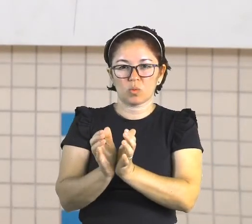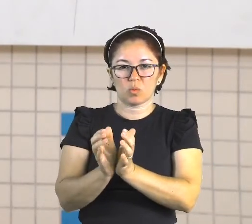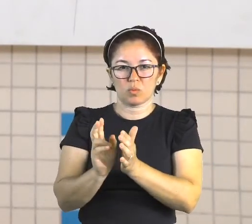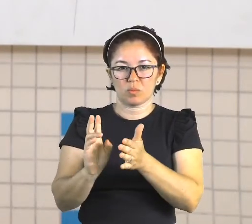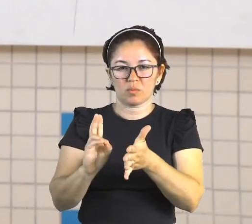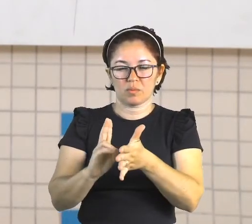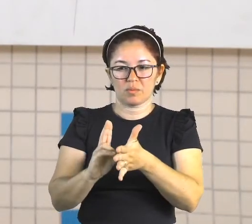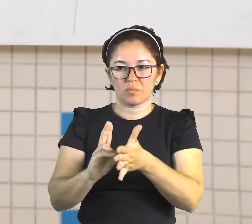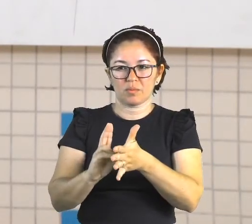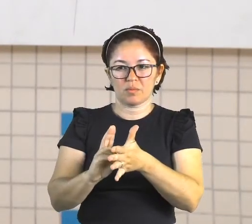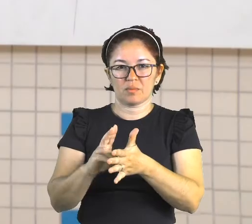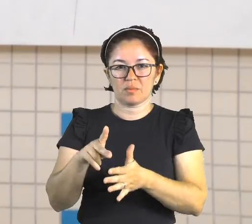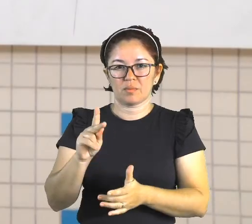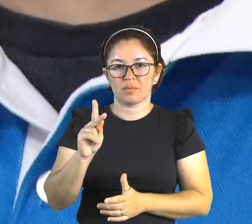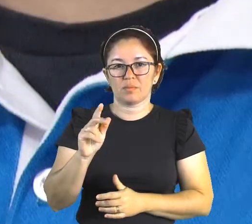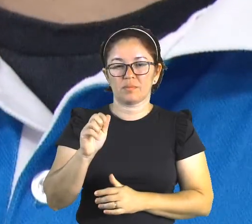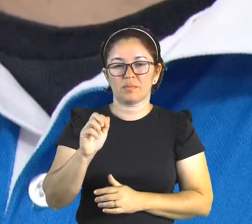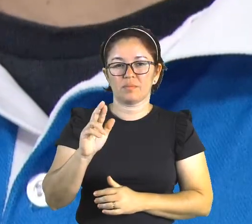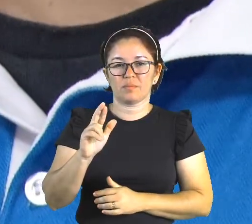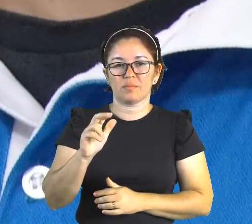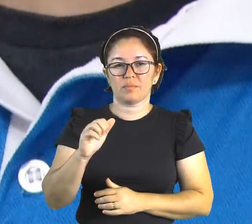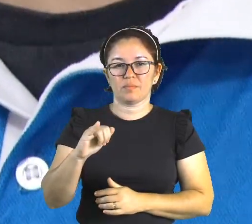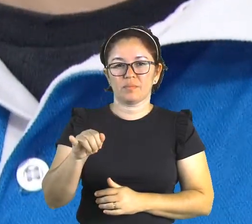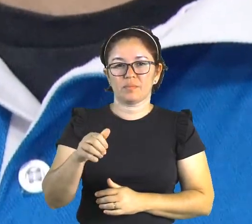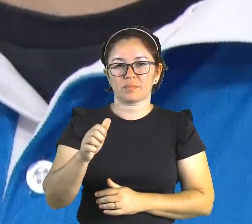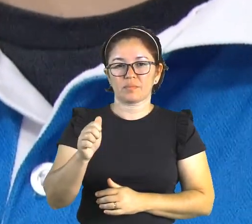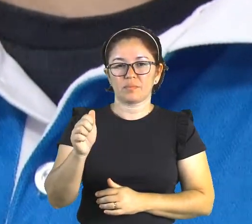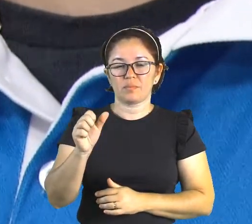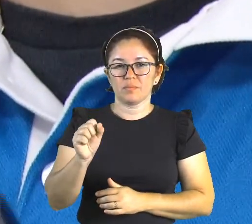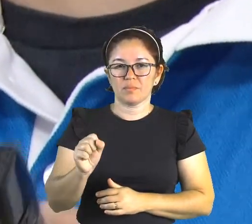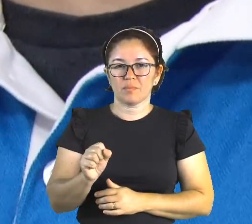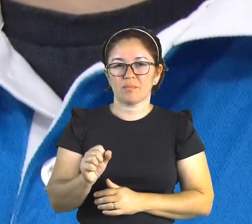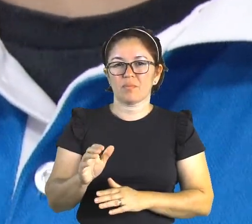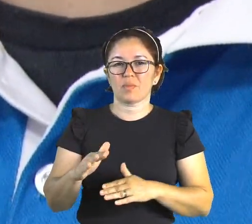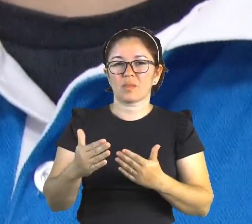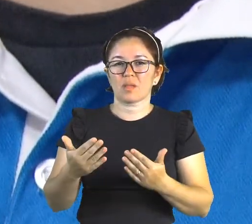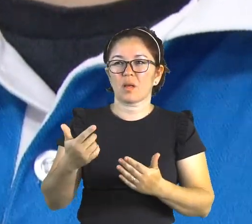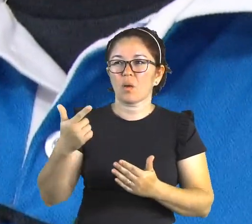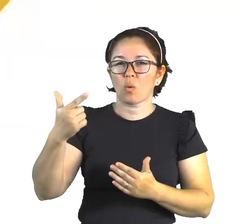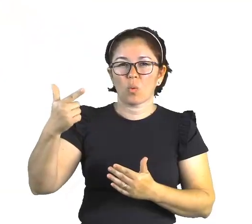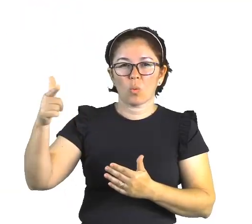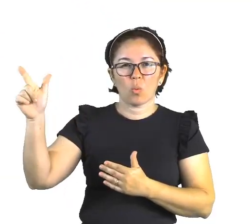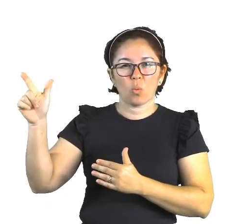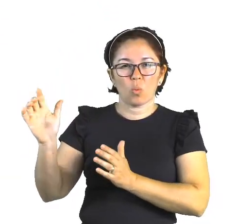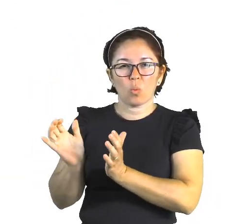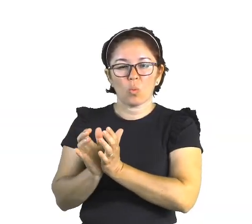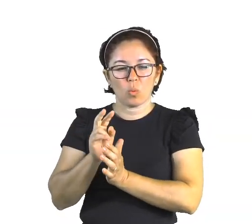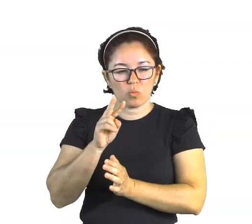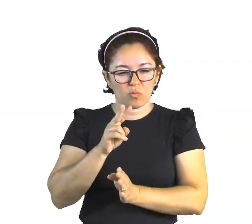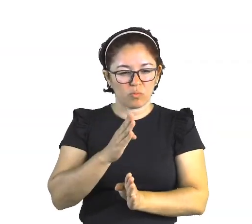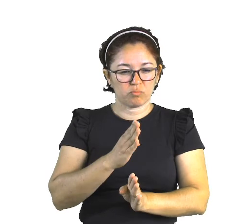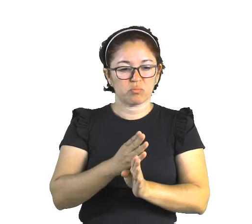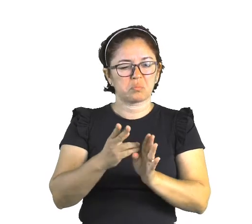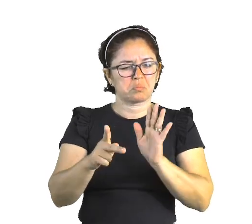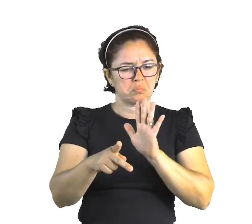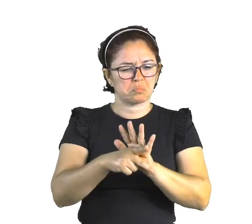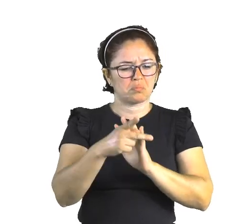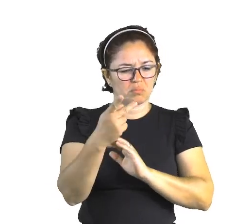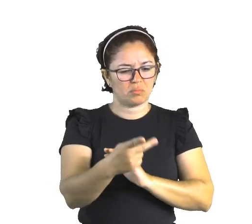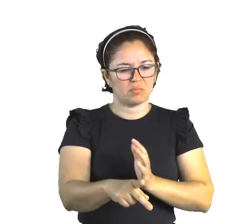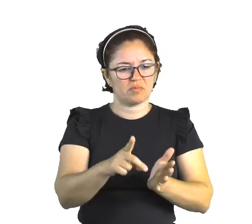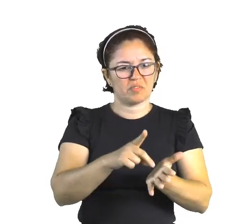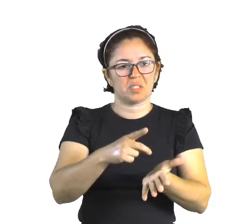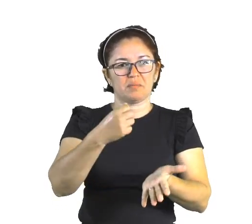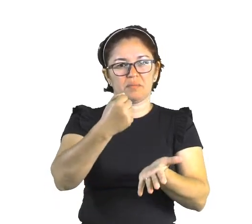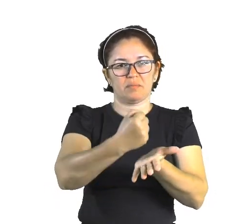pelo IFAM, aqui no nosso Brasil. Faz parte da cultura dos carajás. Mais um exemplo aqui, a imagem